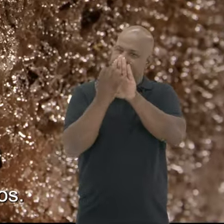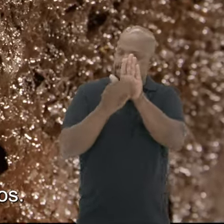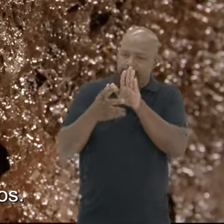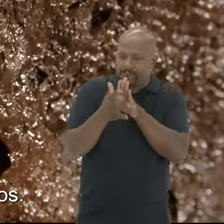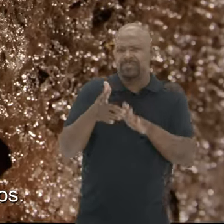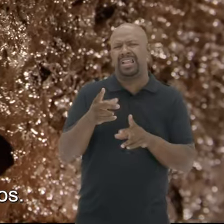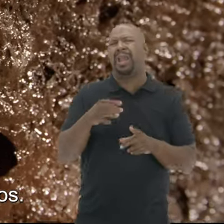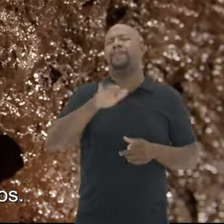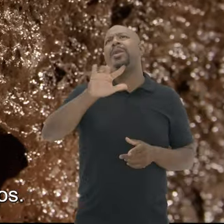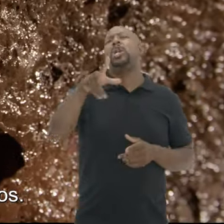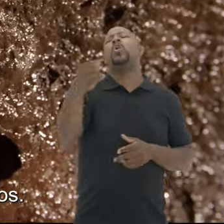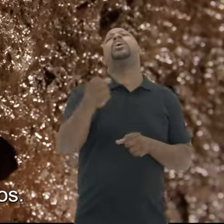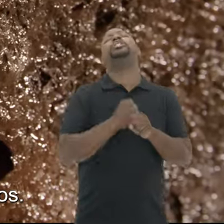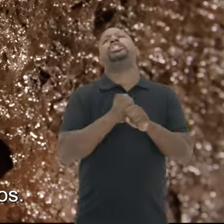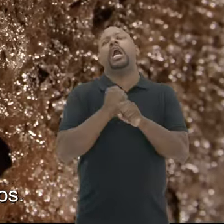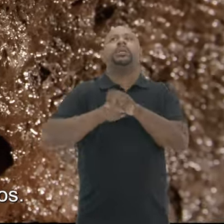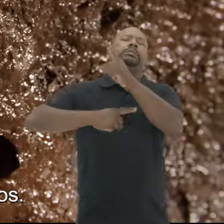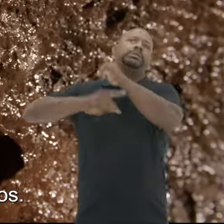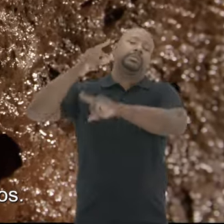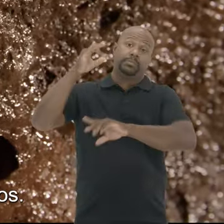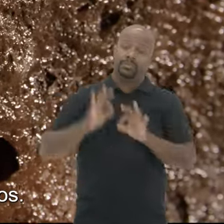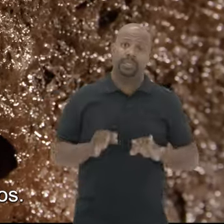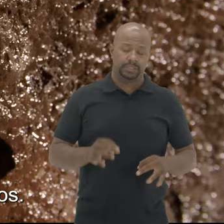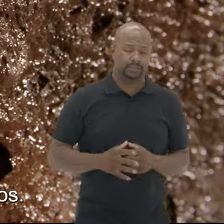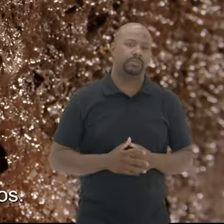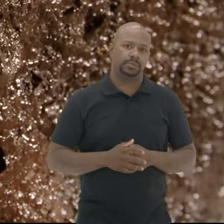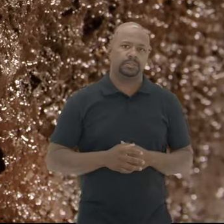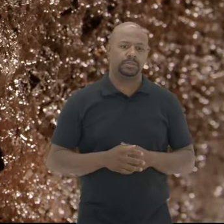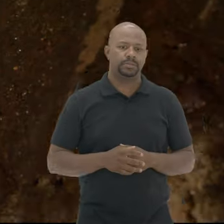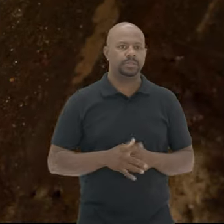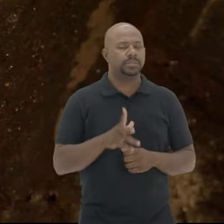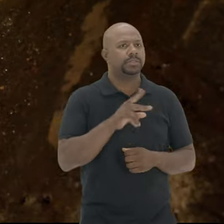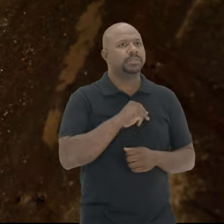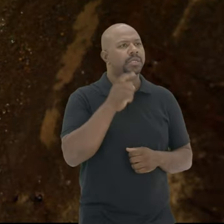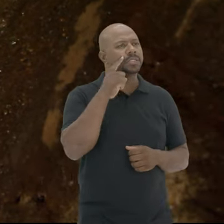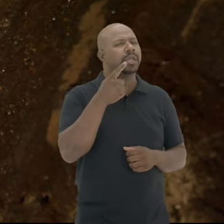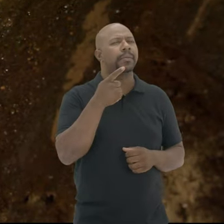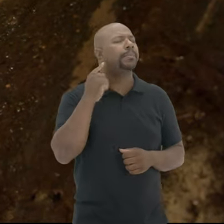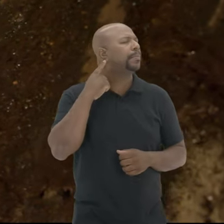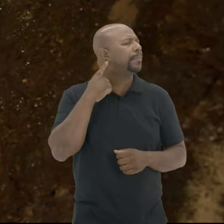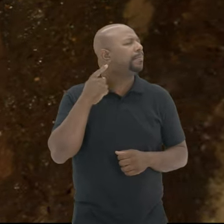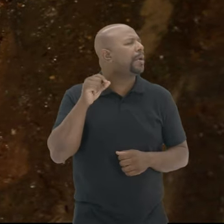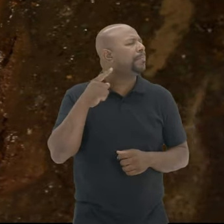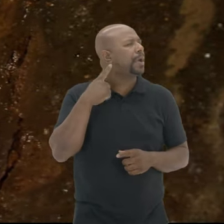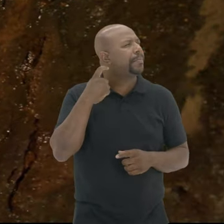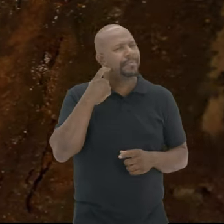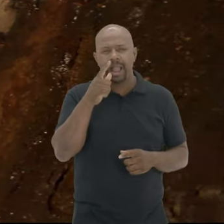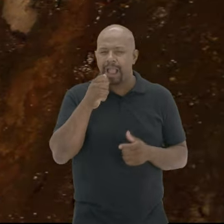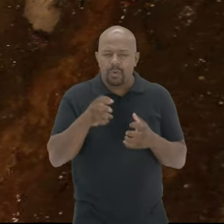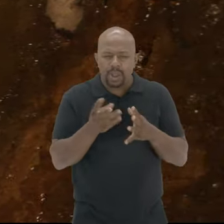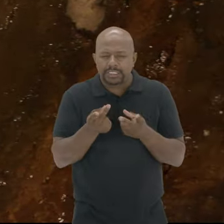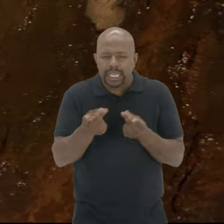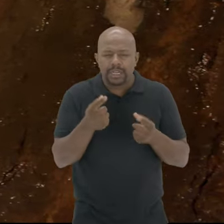Dá pra considerar Milhões de anos nessa conta aí Milhões de anos mesmo Que paz Esse barulhinho Dá Isso quer